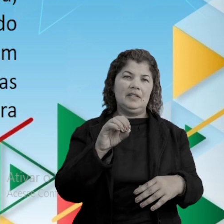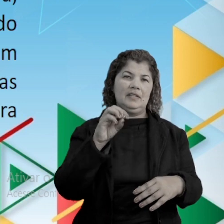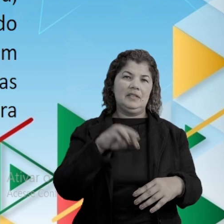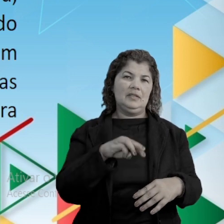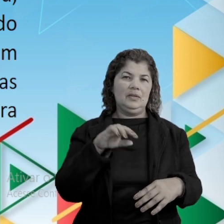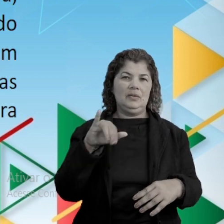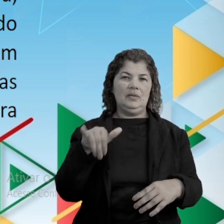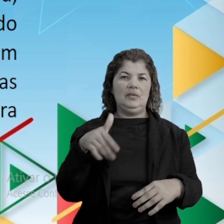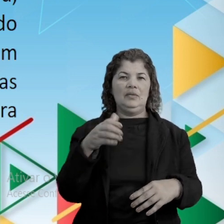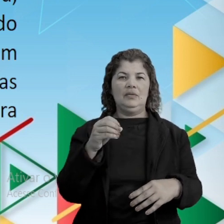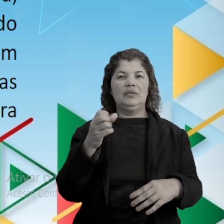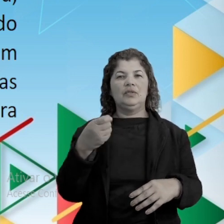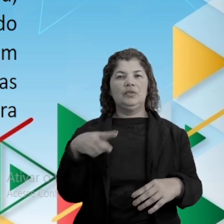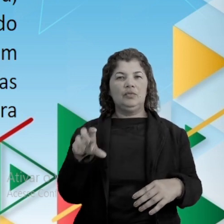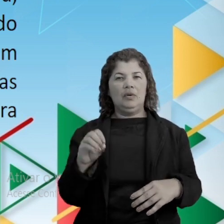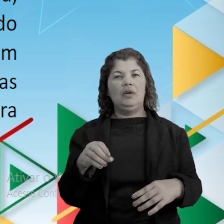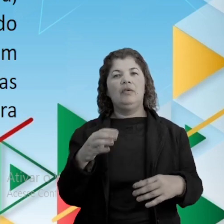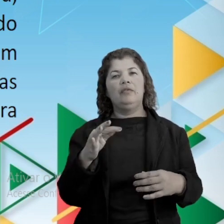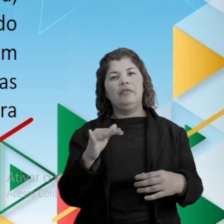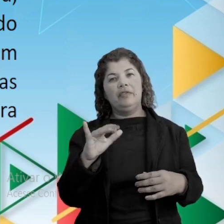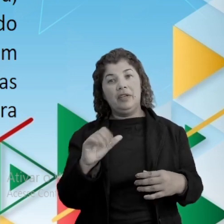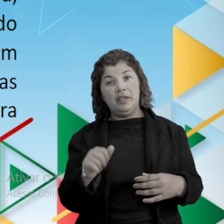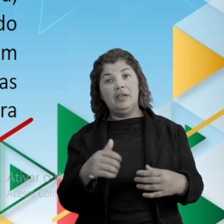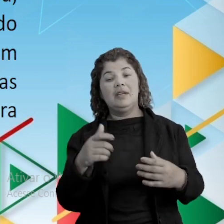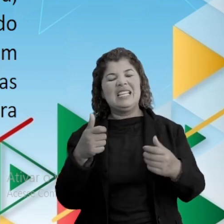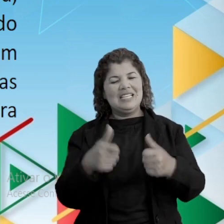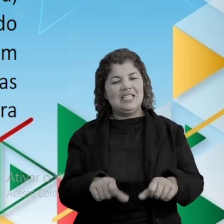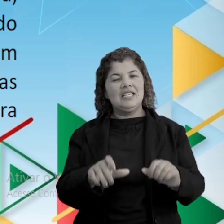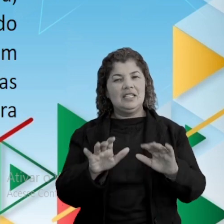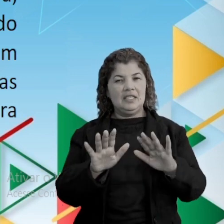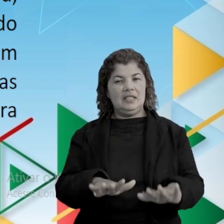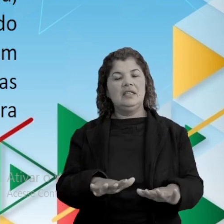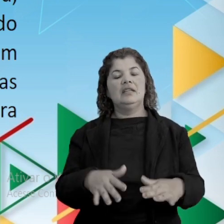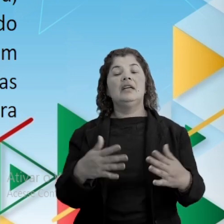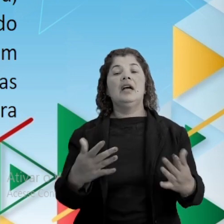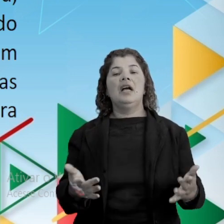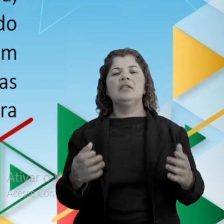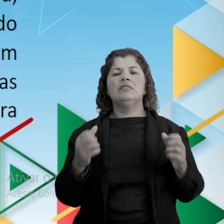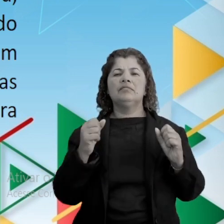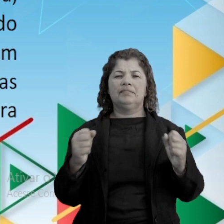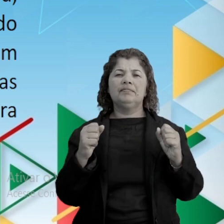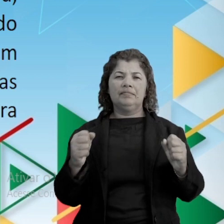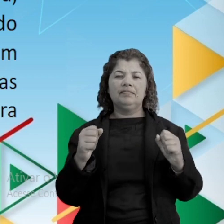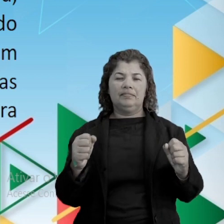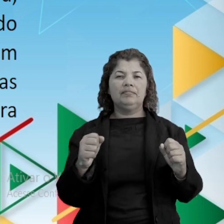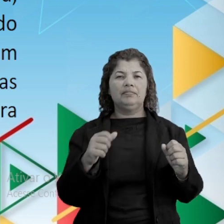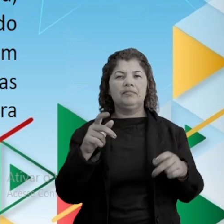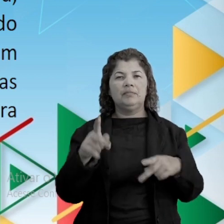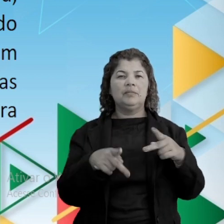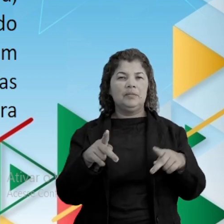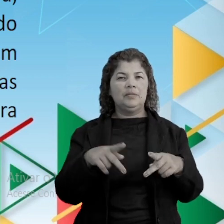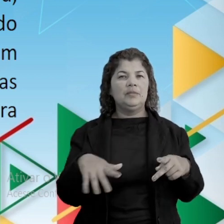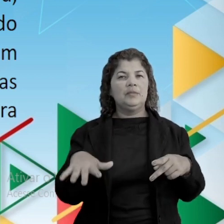fica! Então, o que é que vai acontecer nessa rebelião? Enquanto o povo